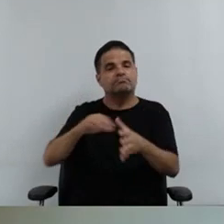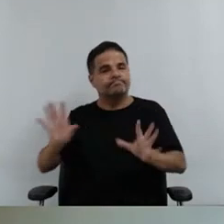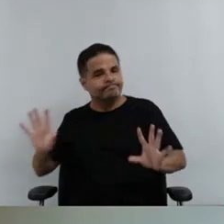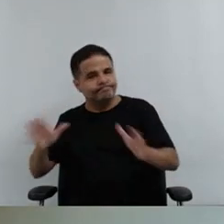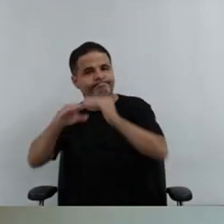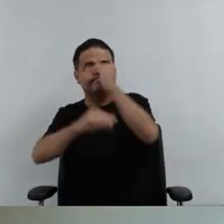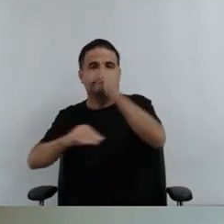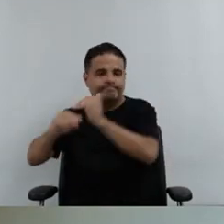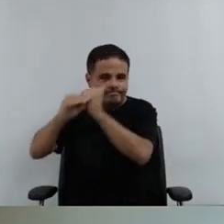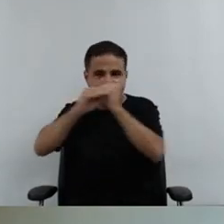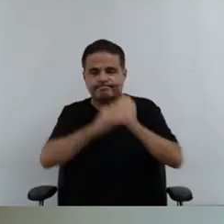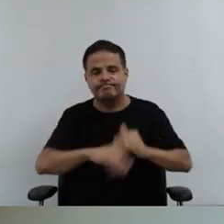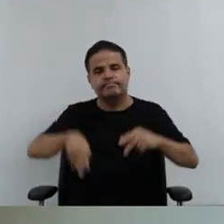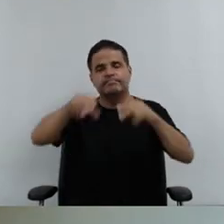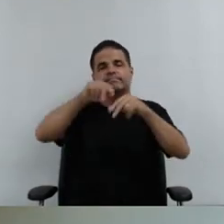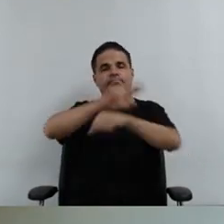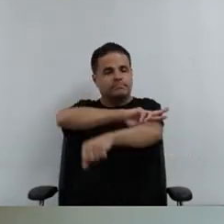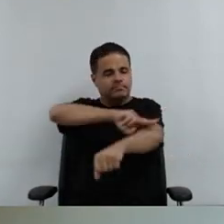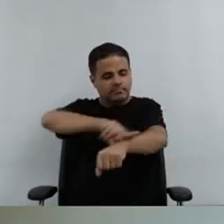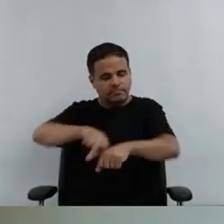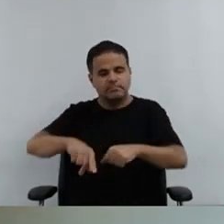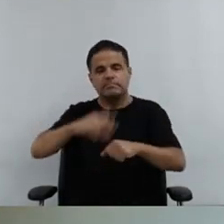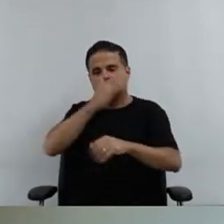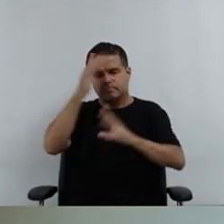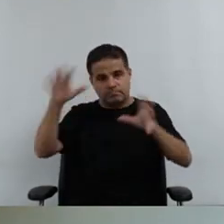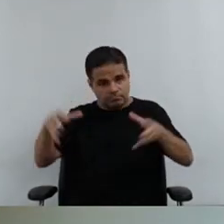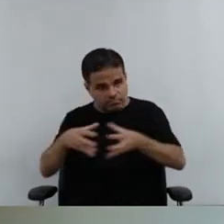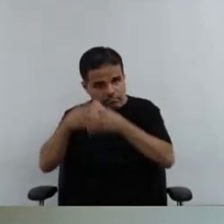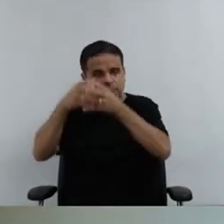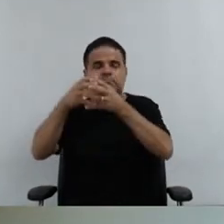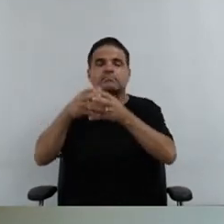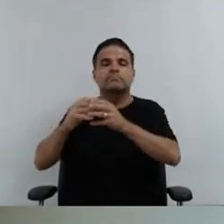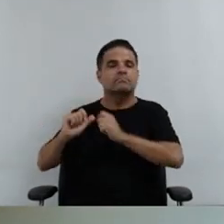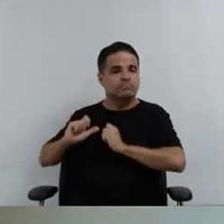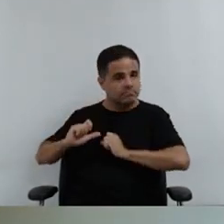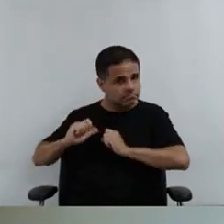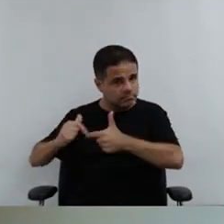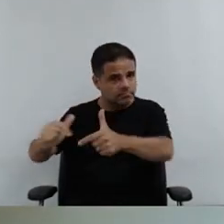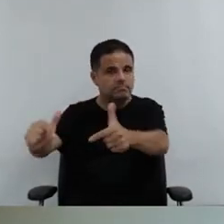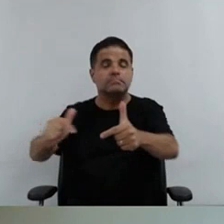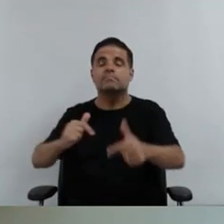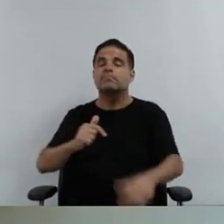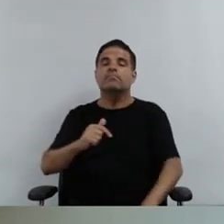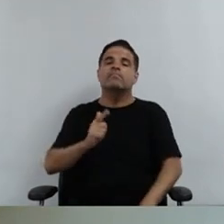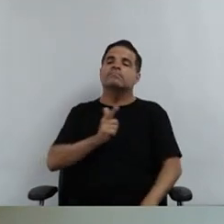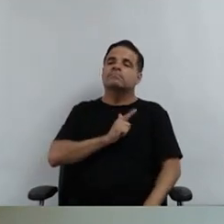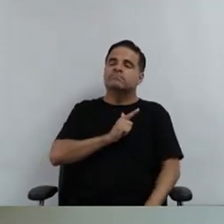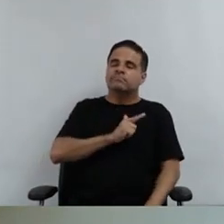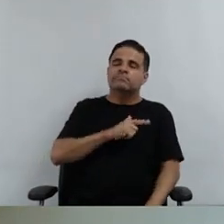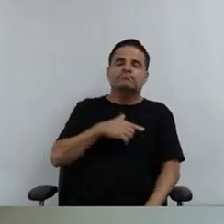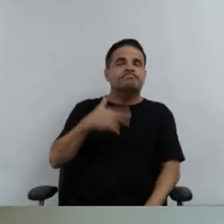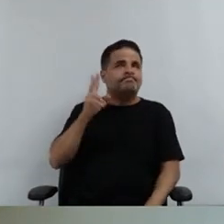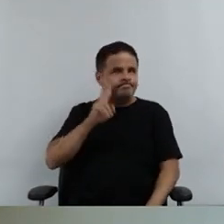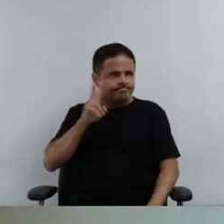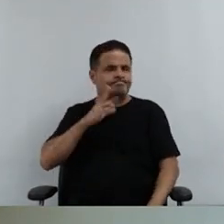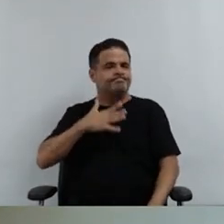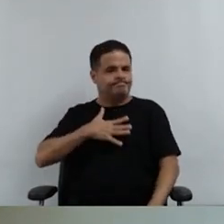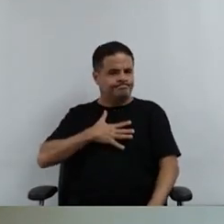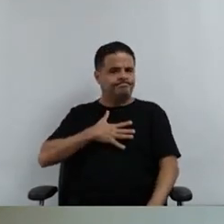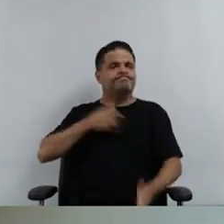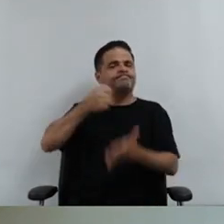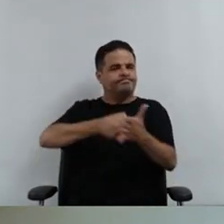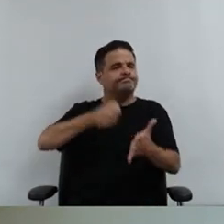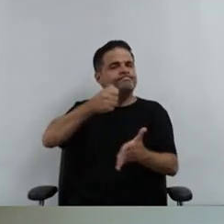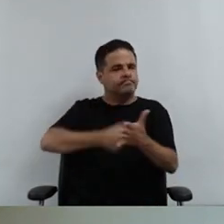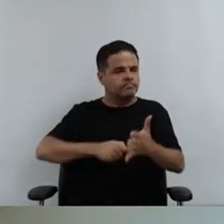da Igualdade Racial e Defesa dos Povos e Comunidades Tradicionais. Eu tenho aí uma história de militância